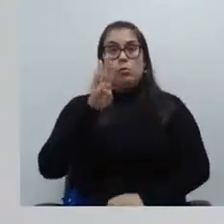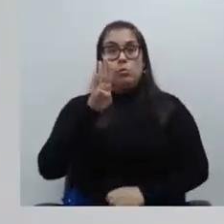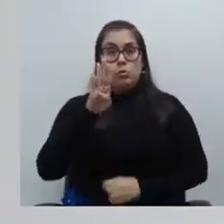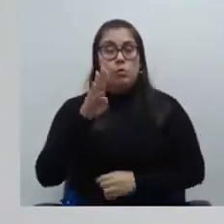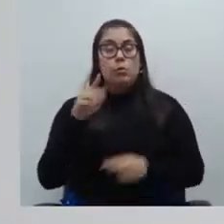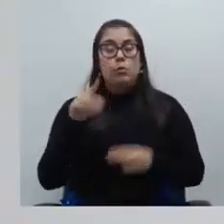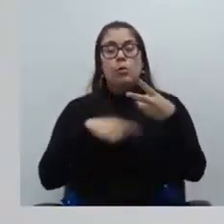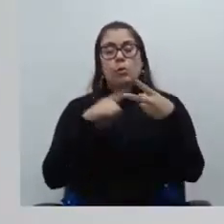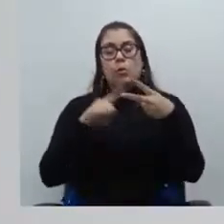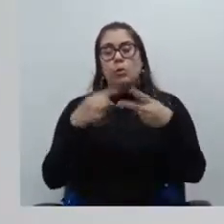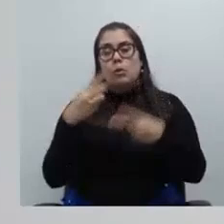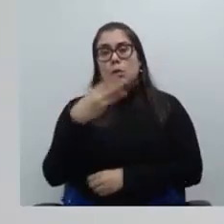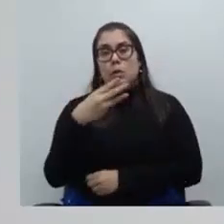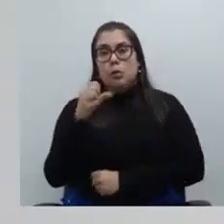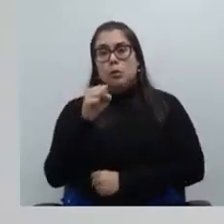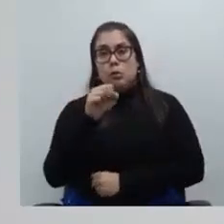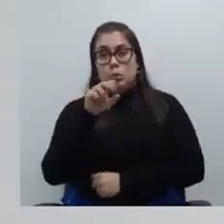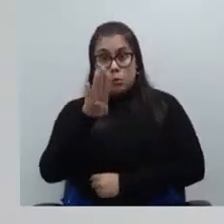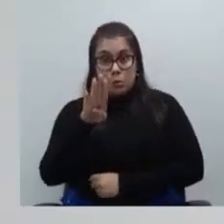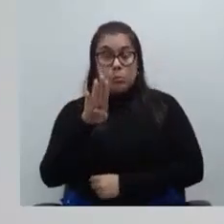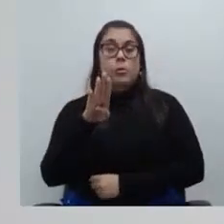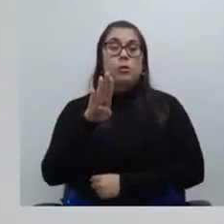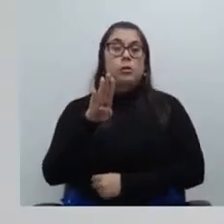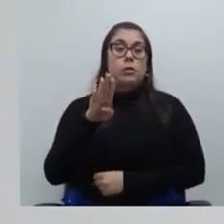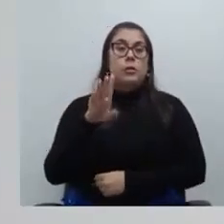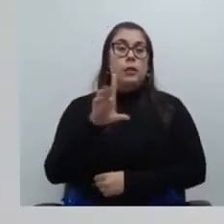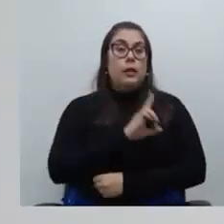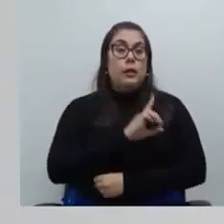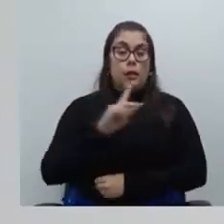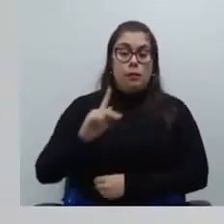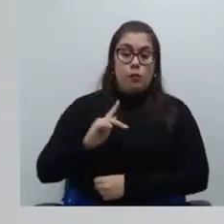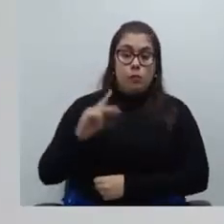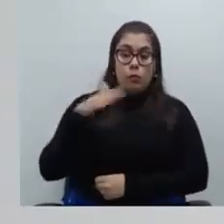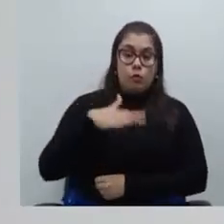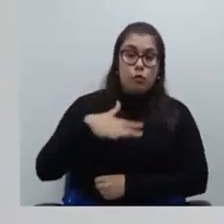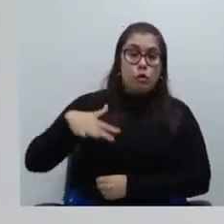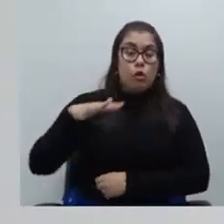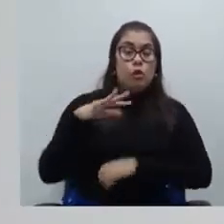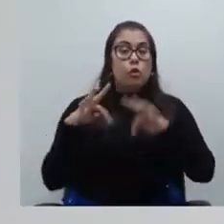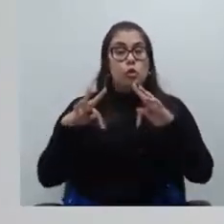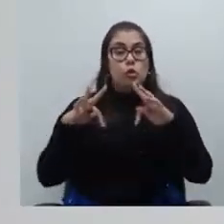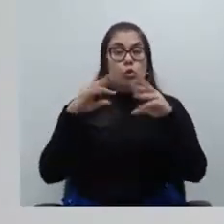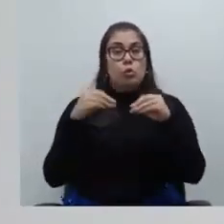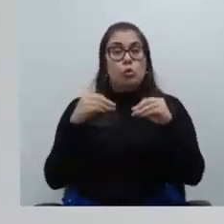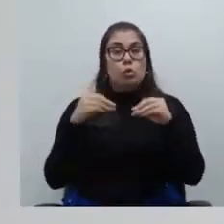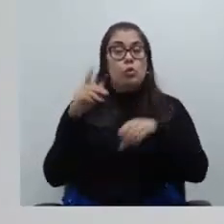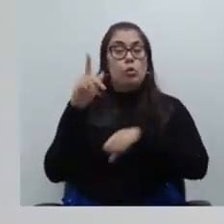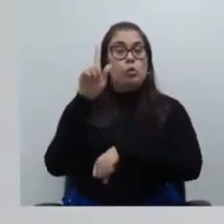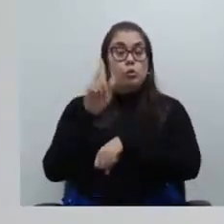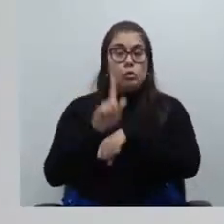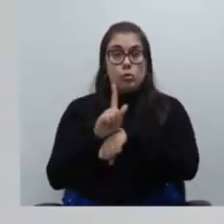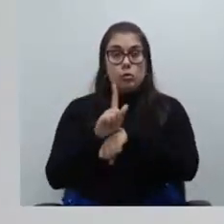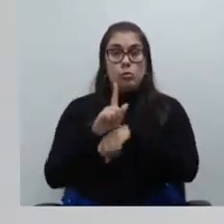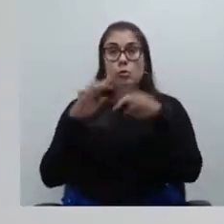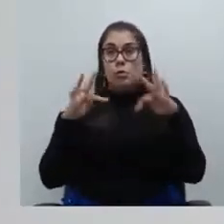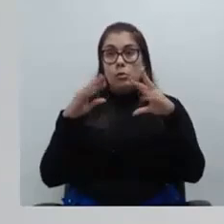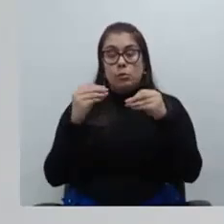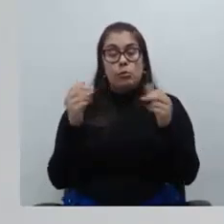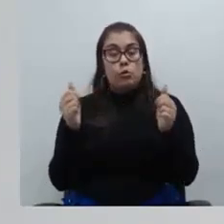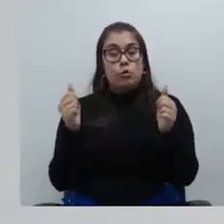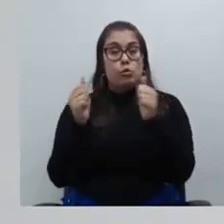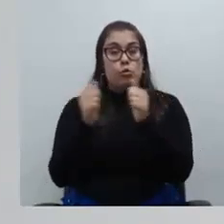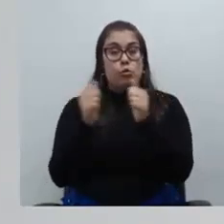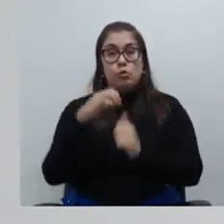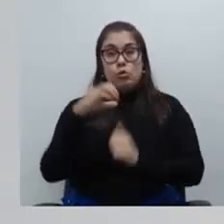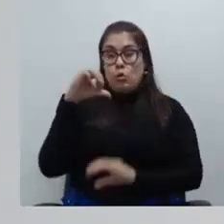o terceiro subdefensor público geral a defensora pública geral e todos os colegas da gestão estivemos com todos os colegas